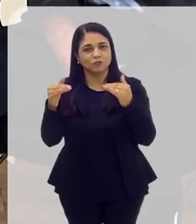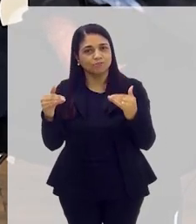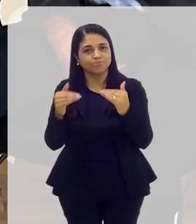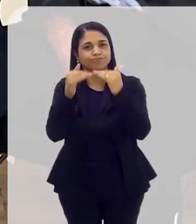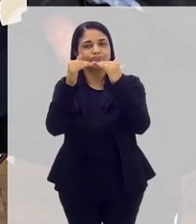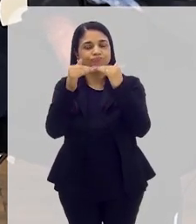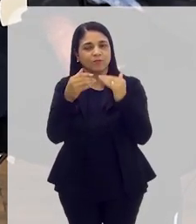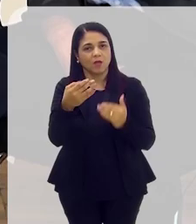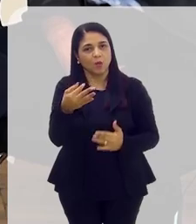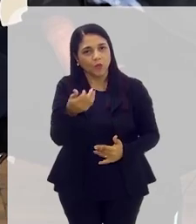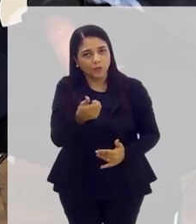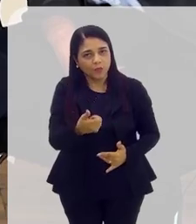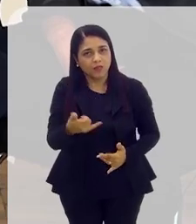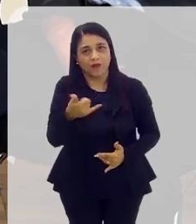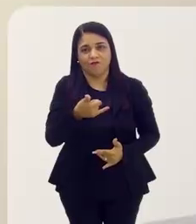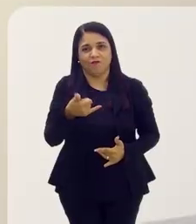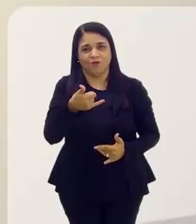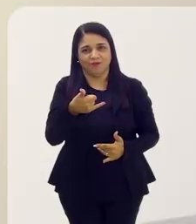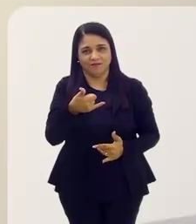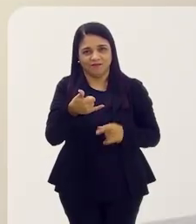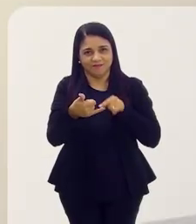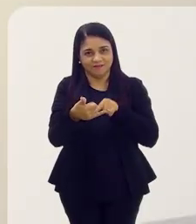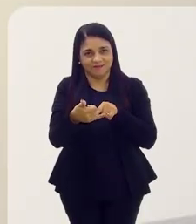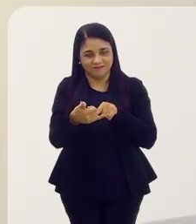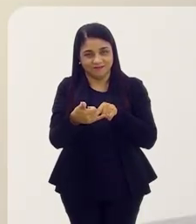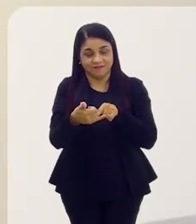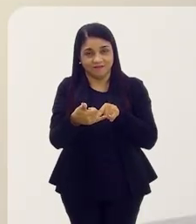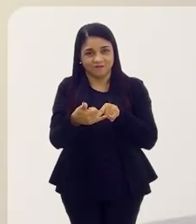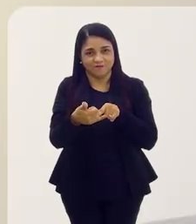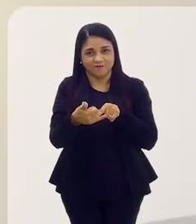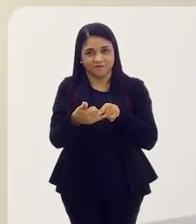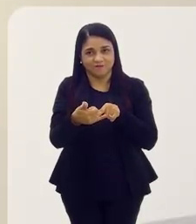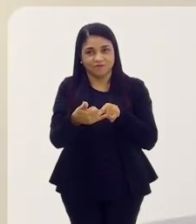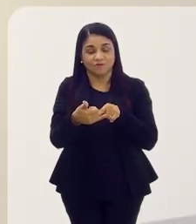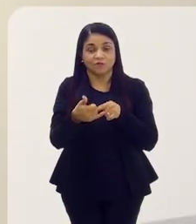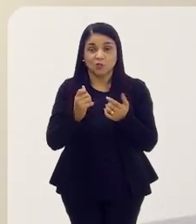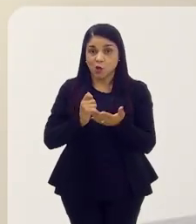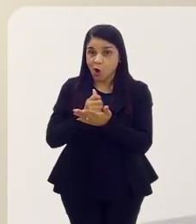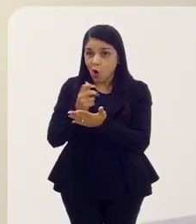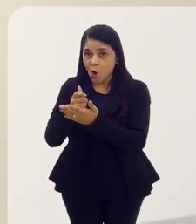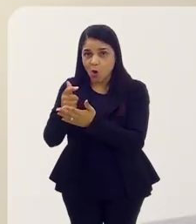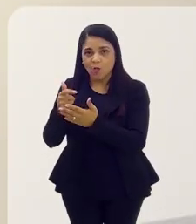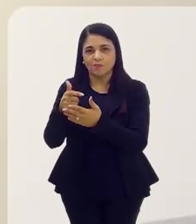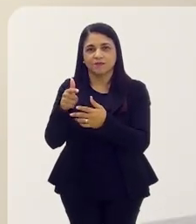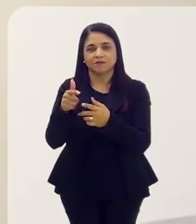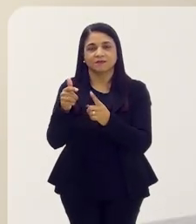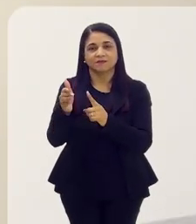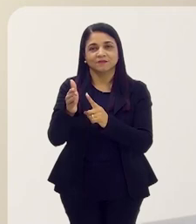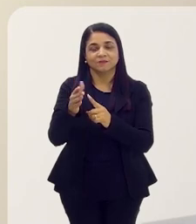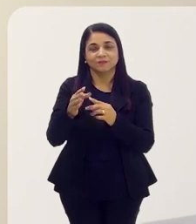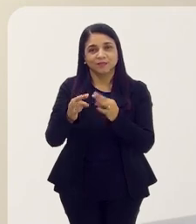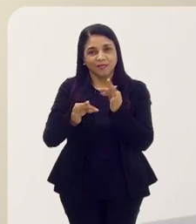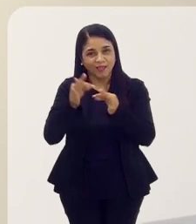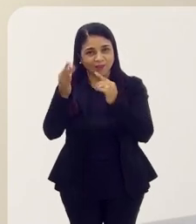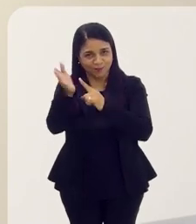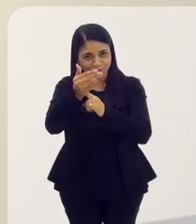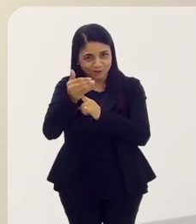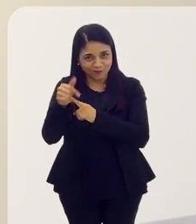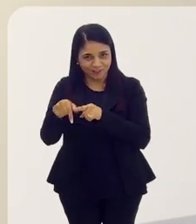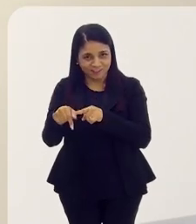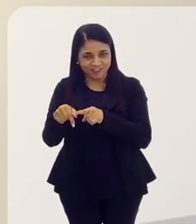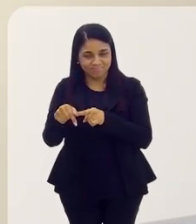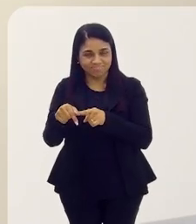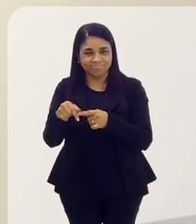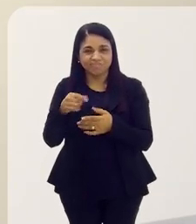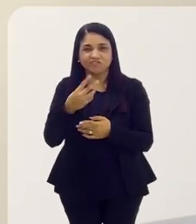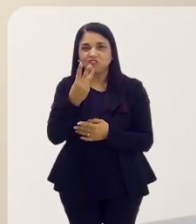nível do telefone. E, quando você adquire esses equipamentos, passou dois, três anos,